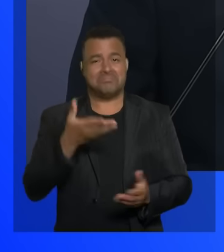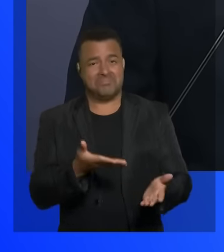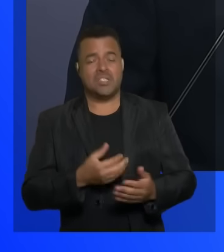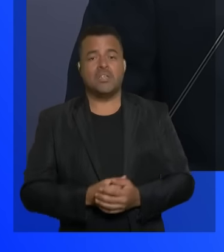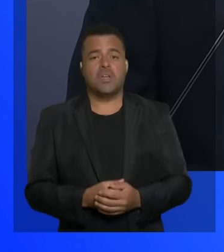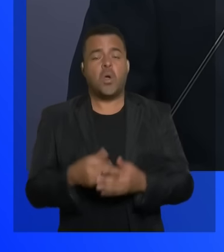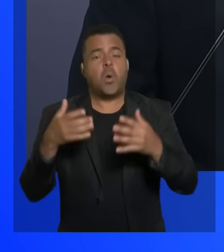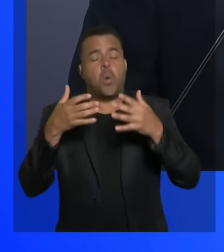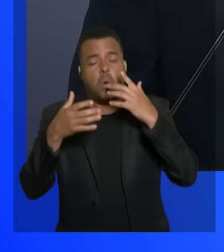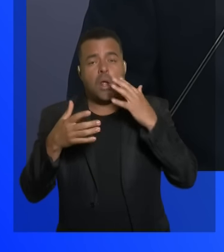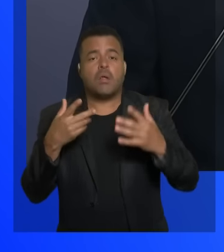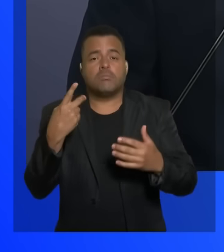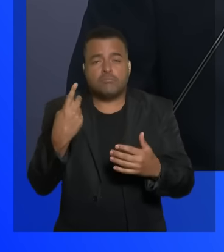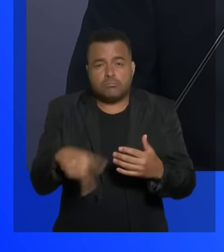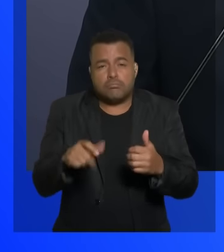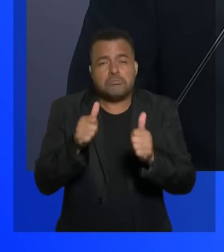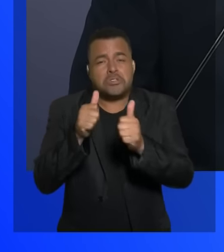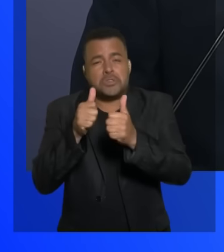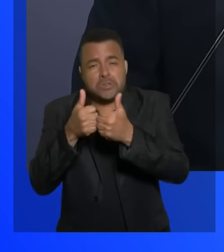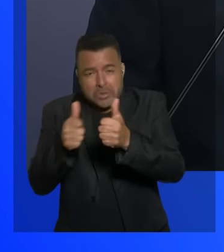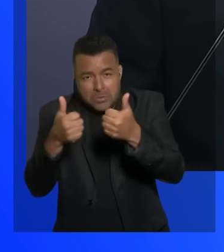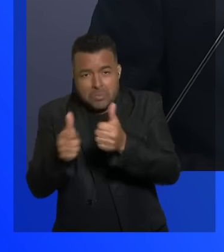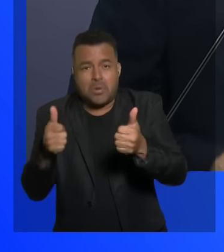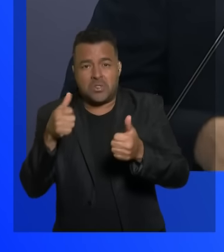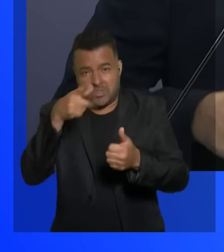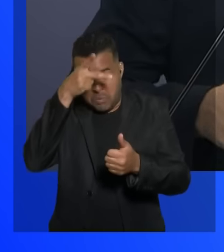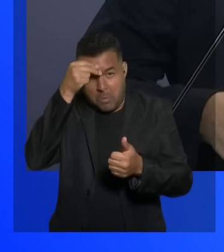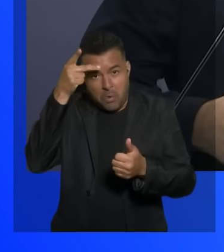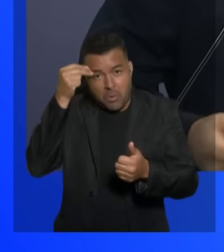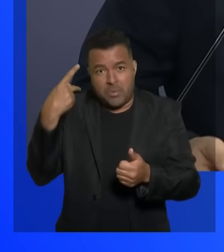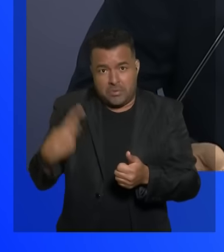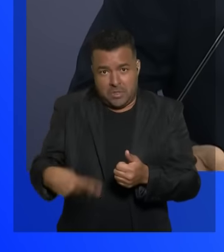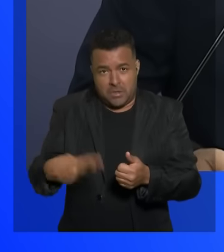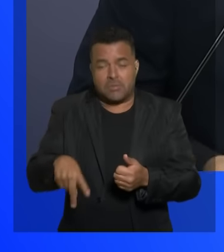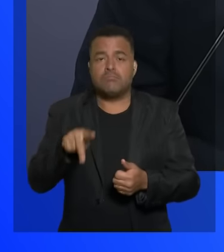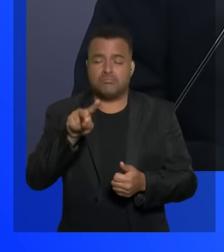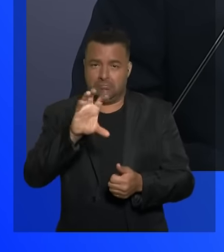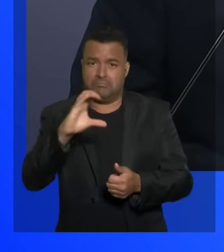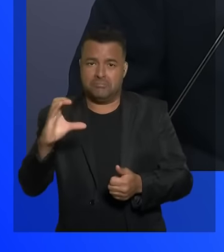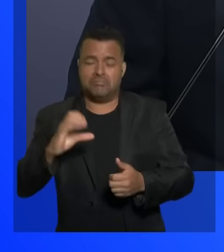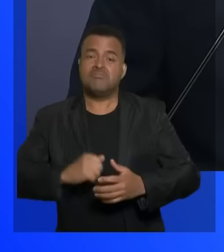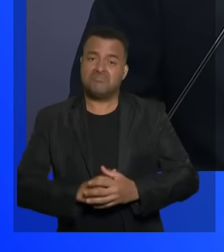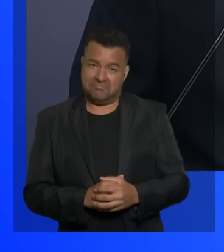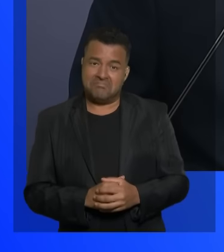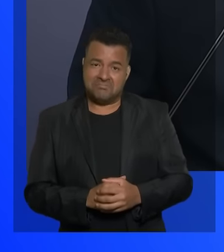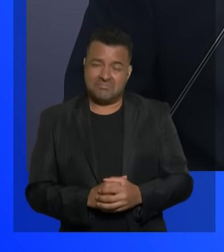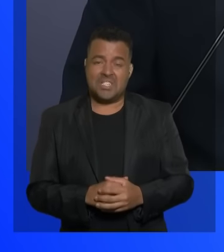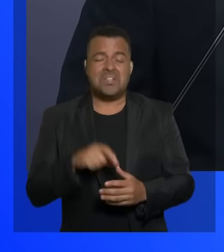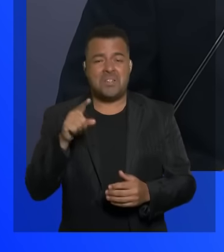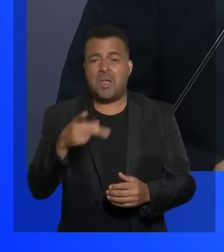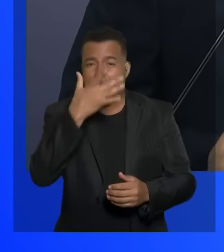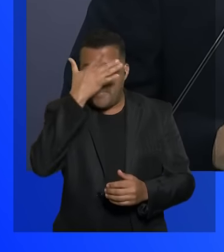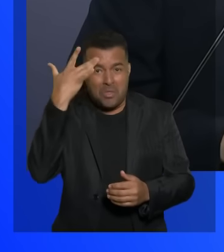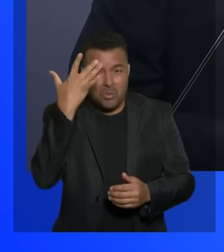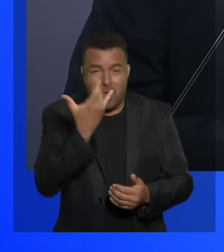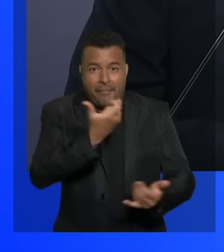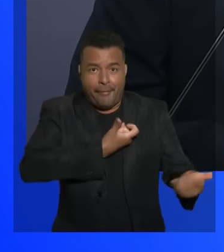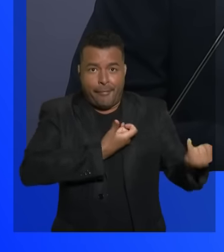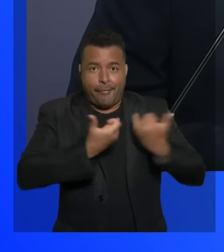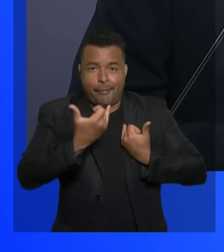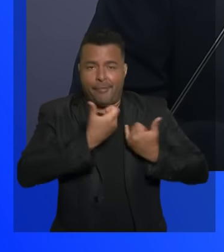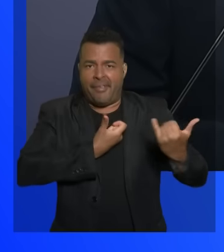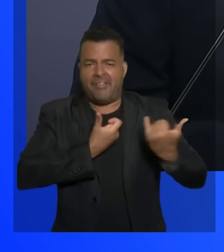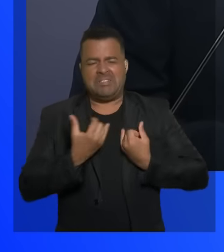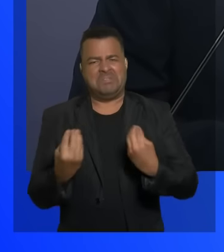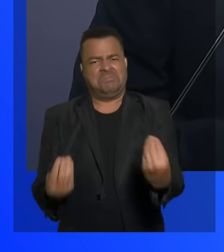Conquista, ao que tudo indica, o que as pessoas comentam com a gente, é uma lástima. São várias